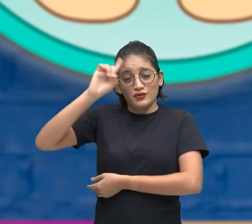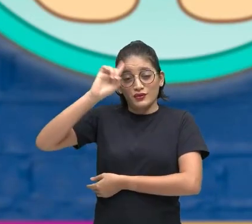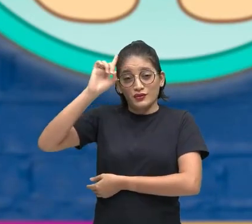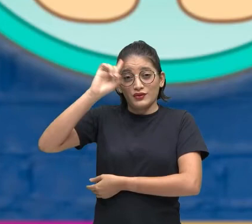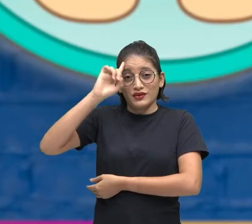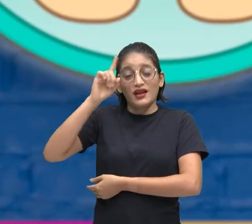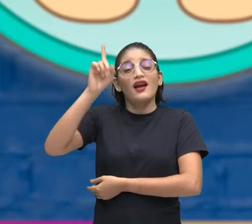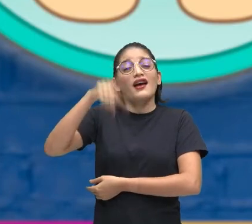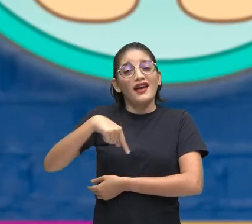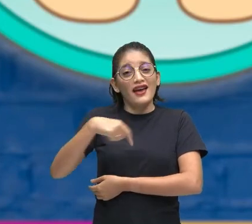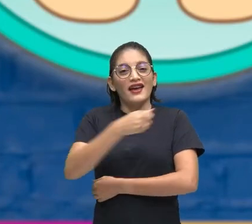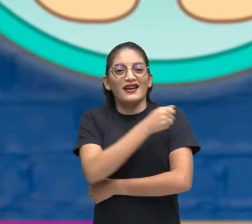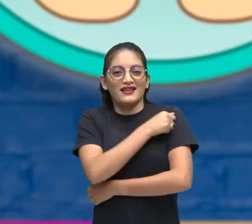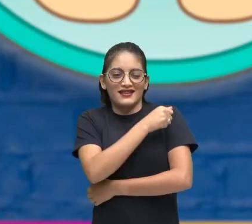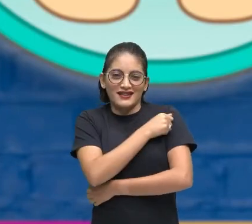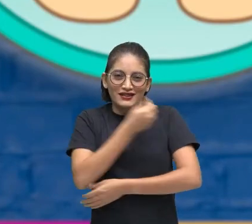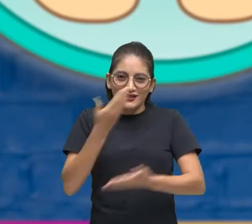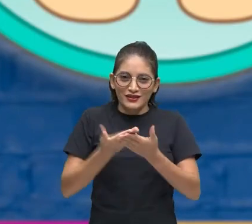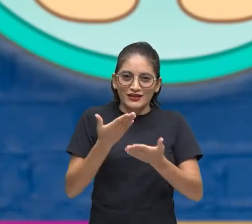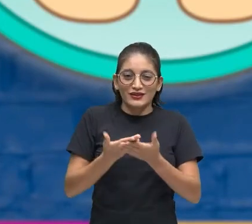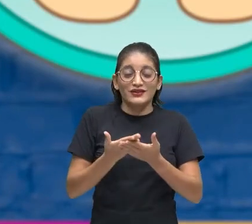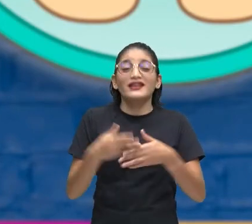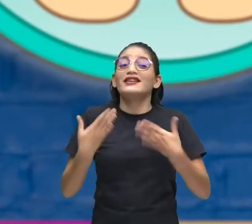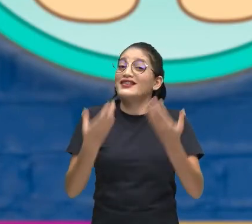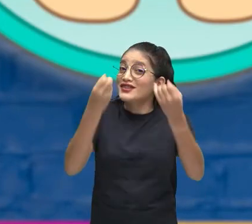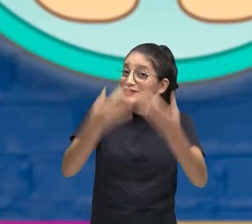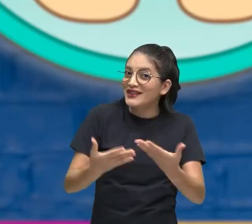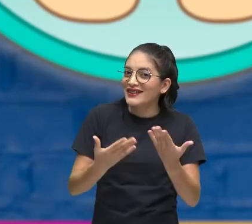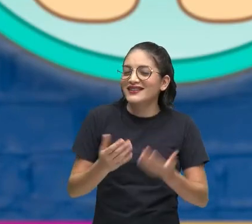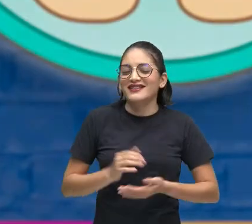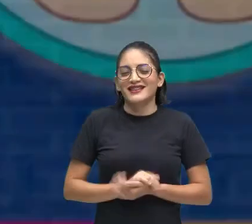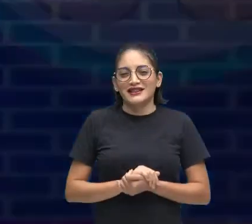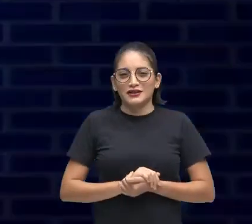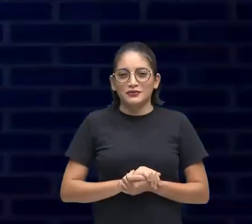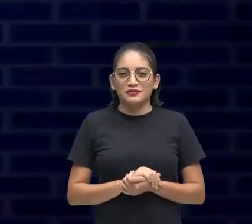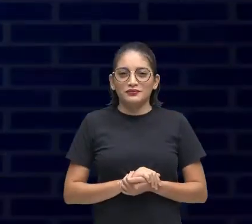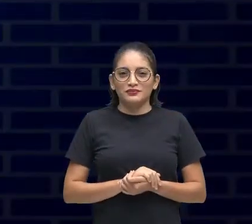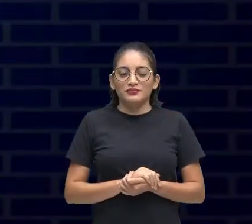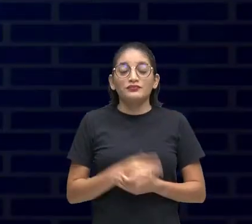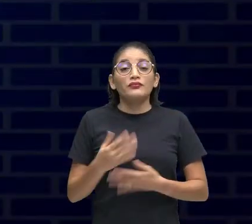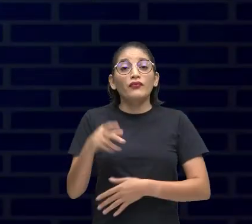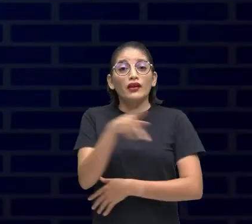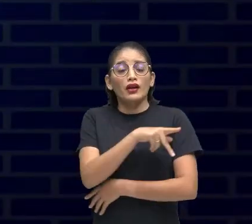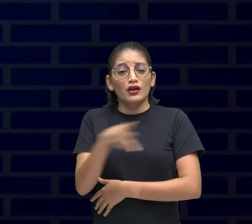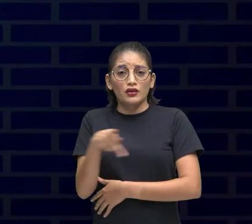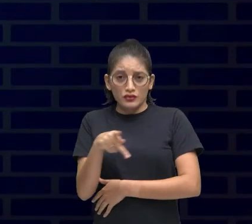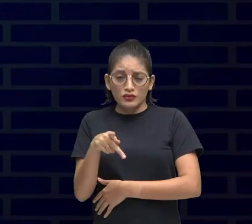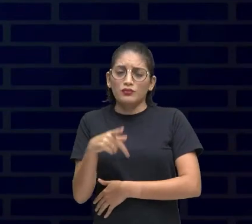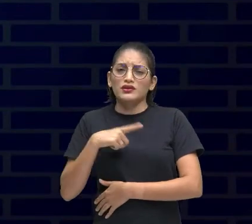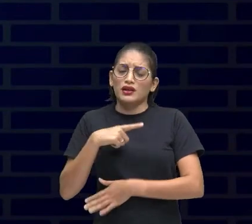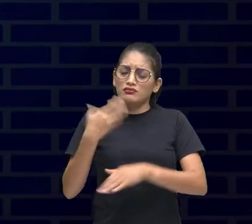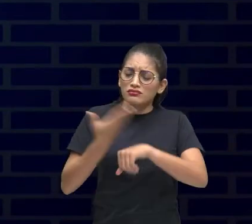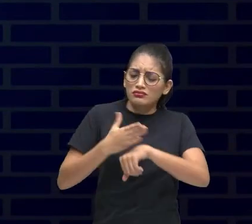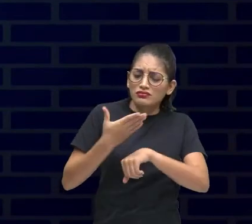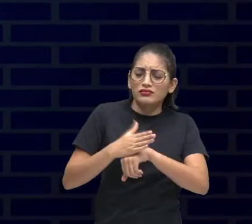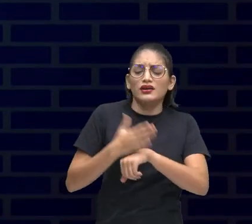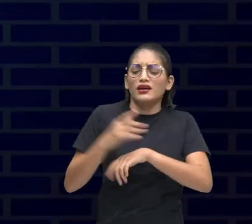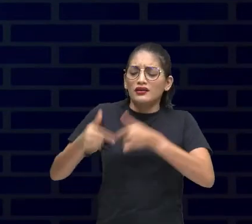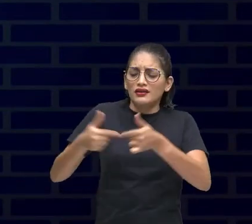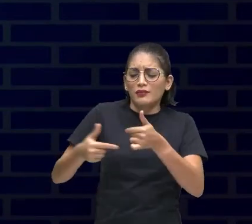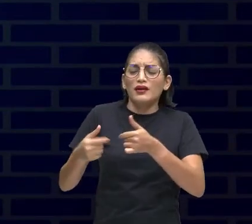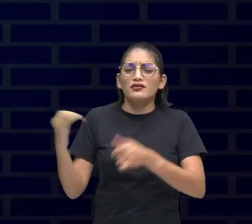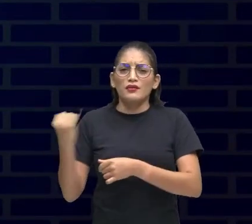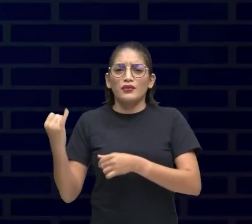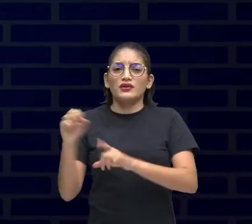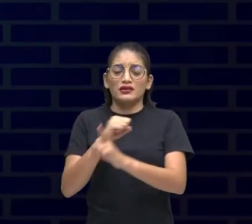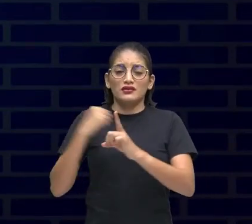Que é o nosso estudante Então, fala aí estudante! Os professores exercem uma função importante para a sociedade